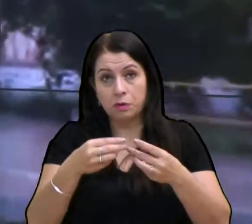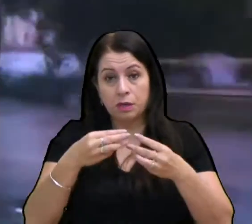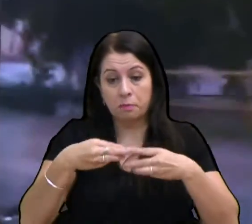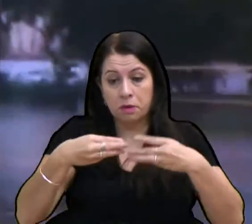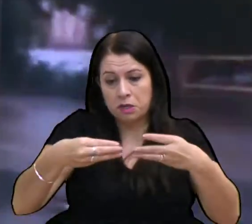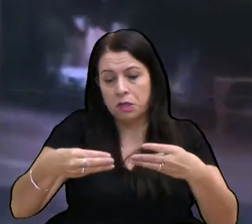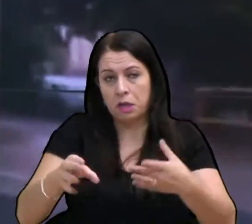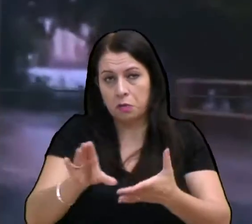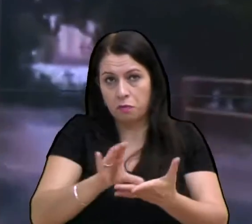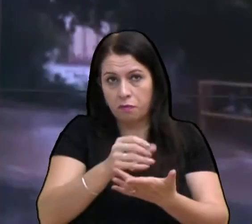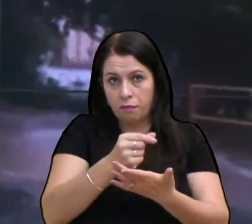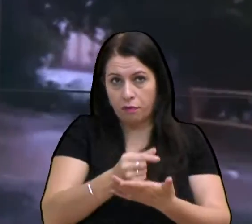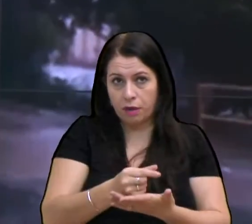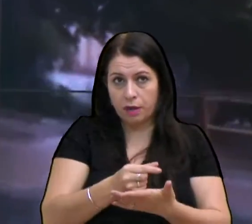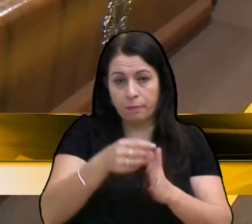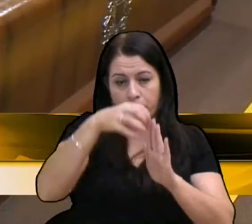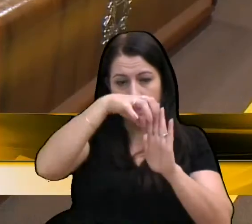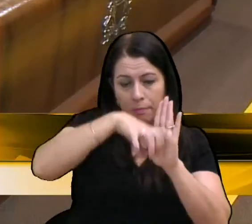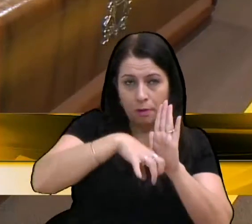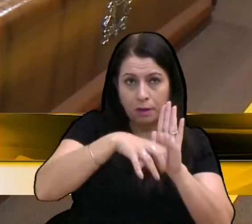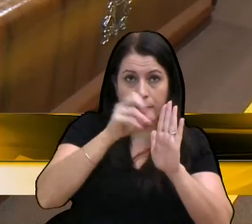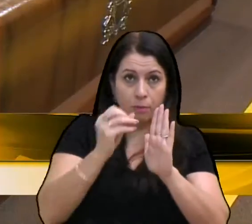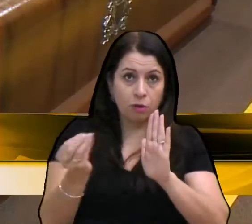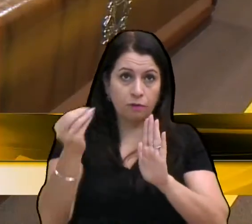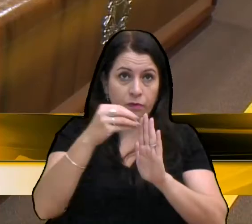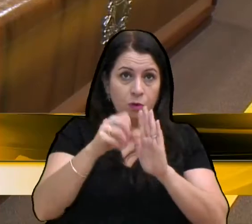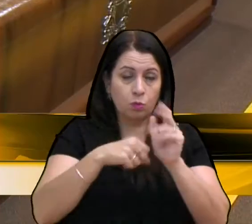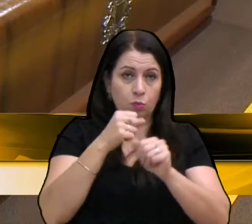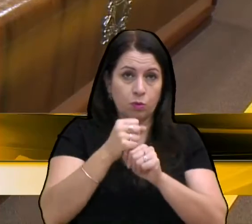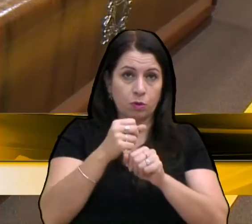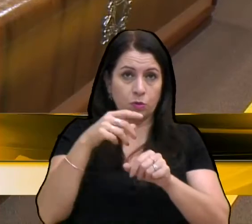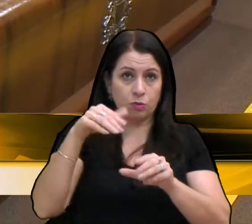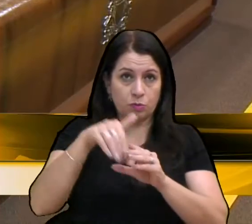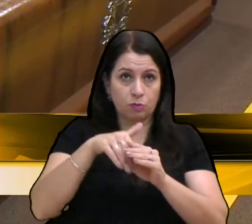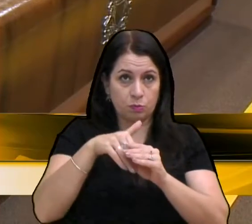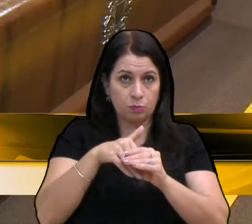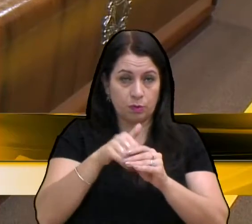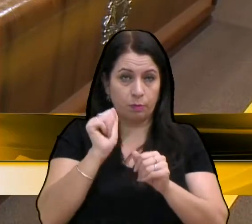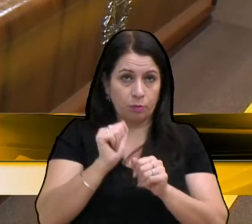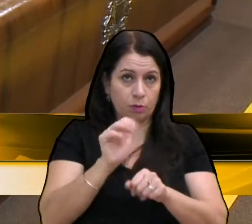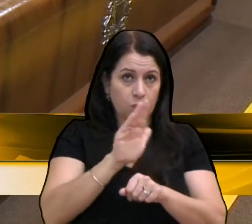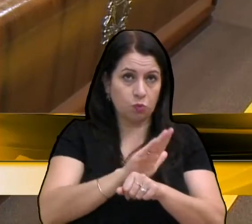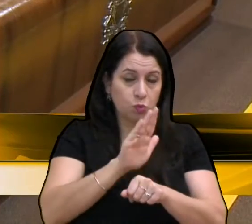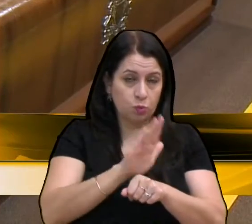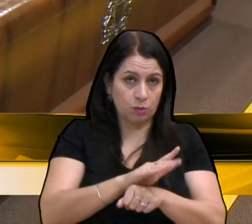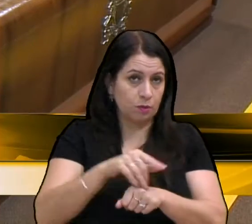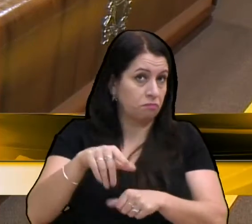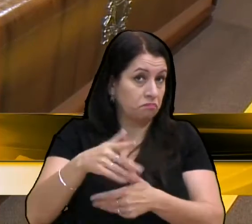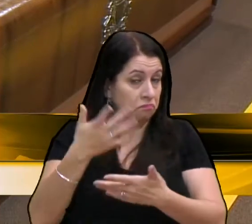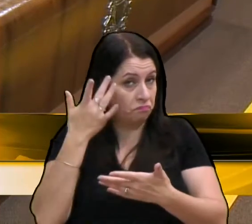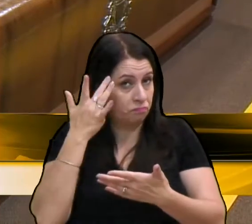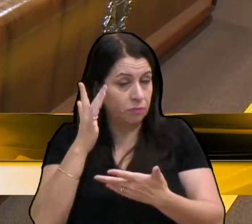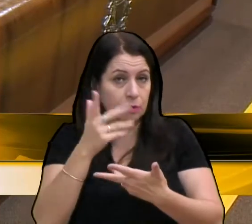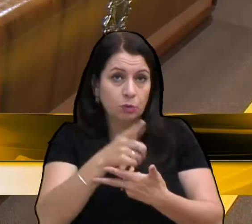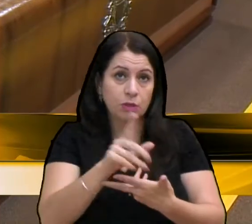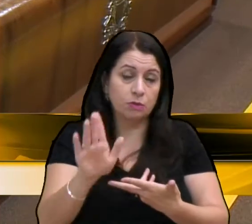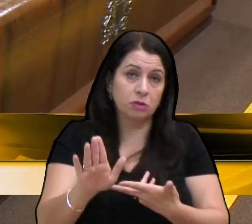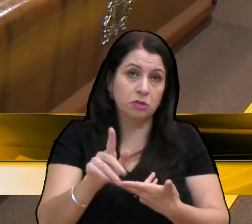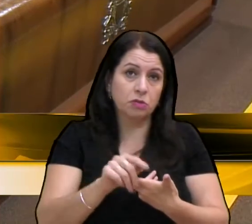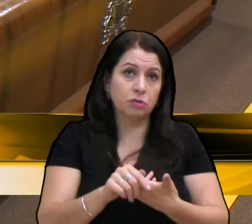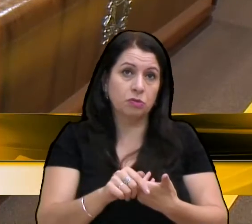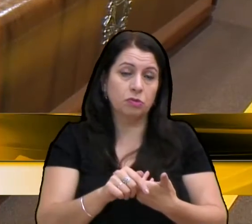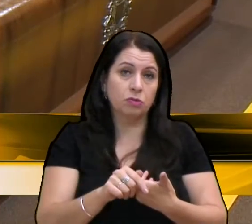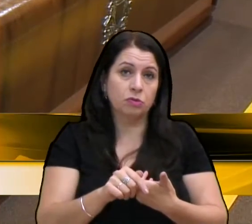transtorno causado aos moradores das proximidades do Arroio Pinhal, em Galópolis, Velocino Ues falou sobre